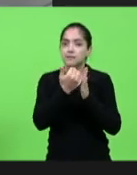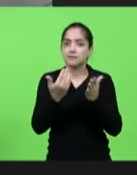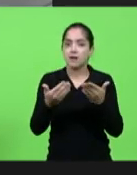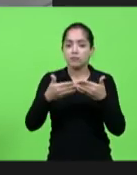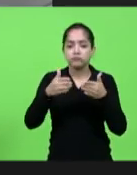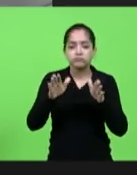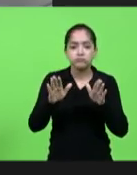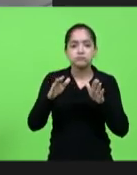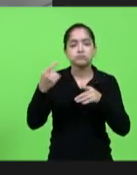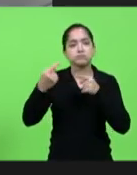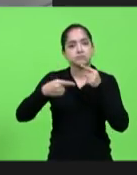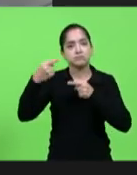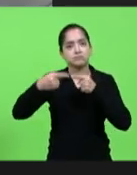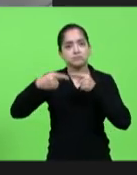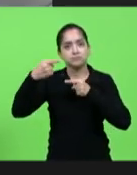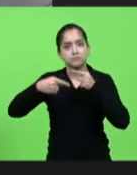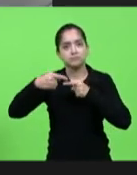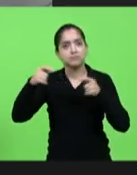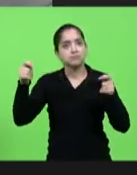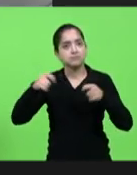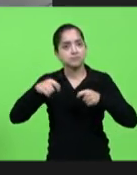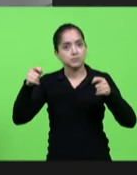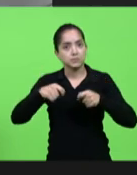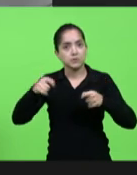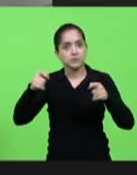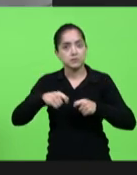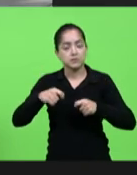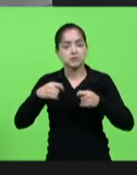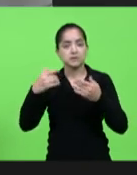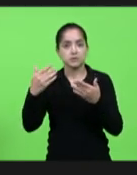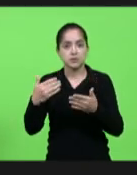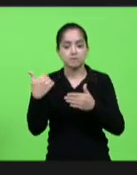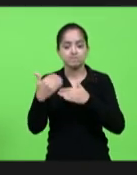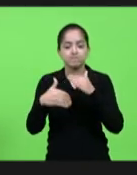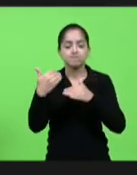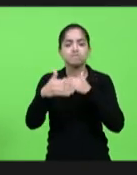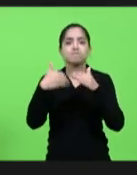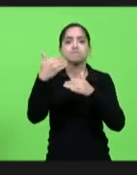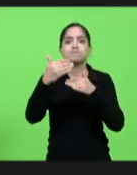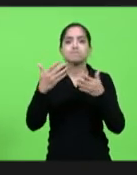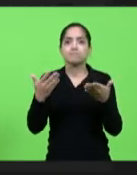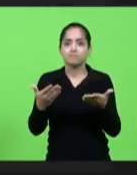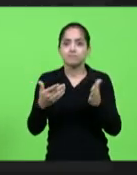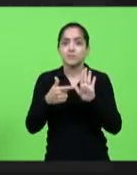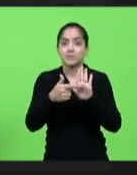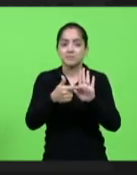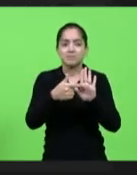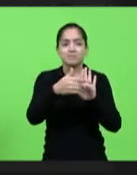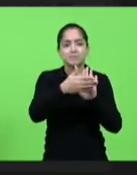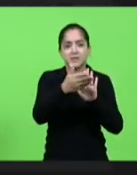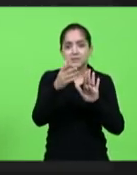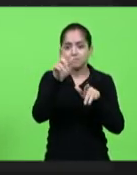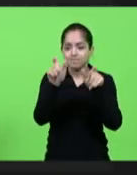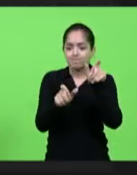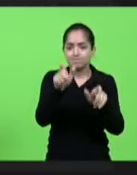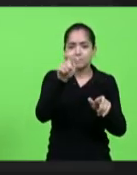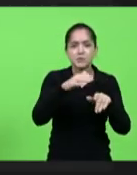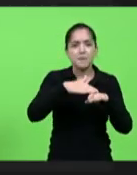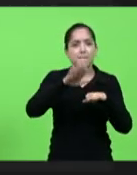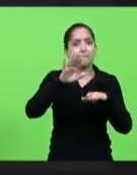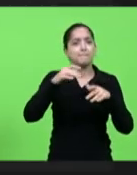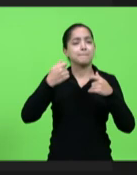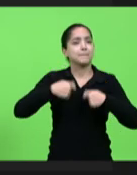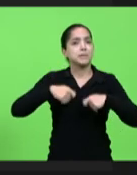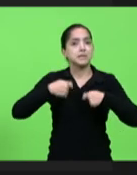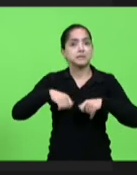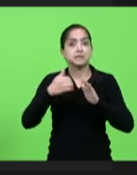diálogo para a gente verificar aí as possibilidades de operacionalizar para chegar de fato para quem mais precisa que possa ser